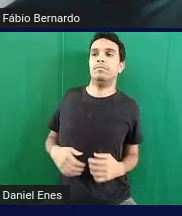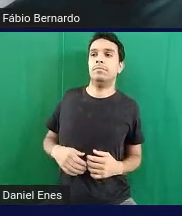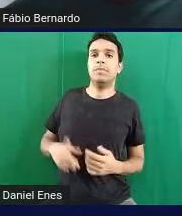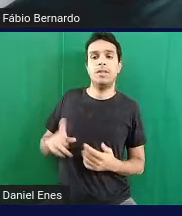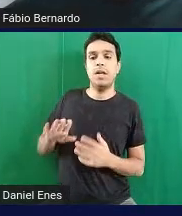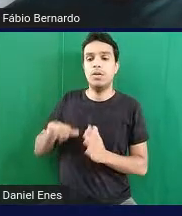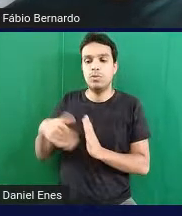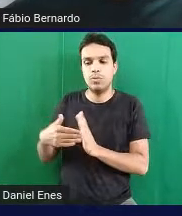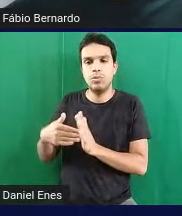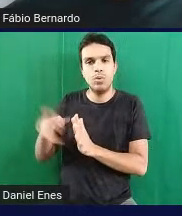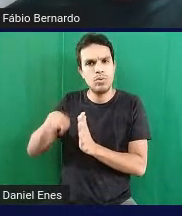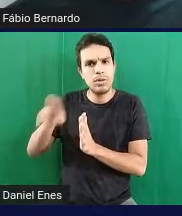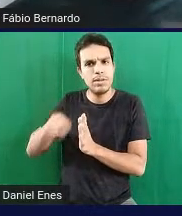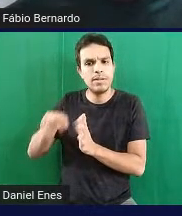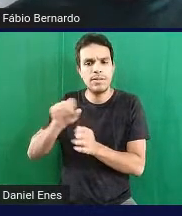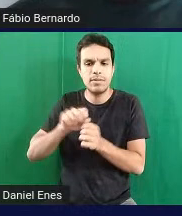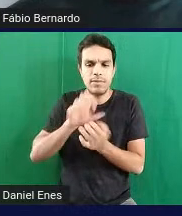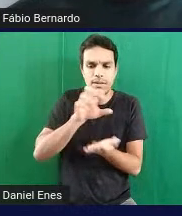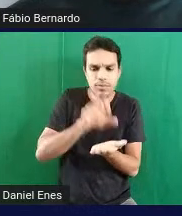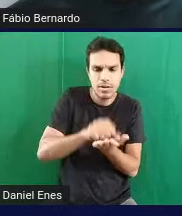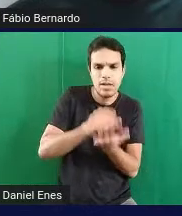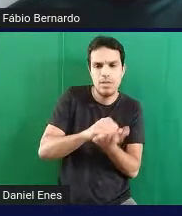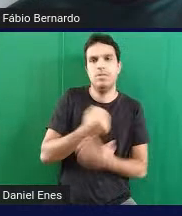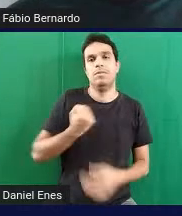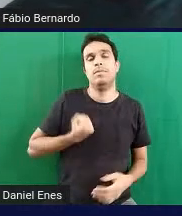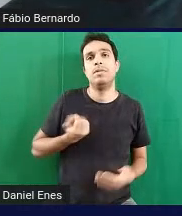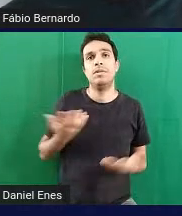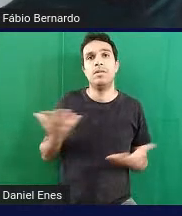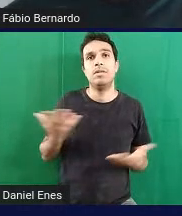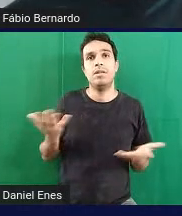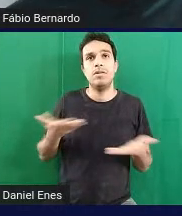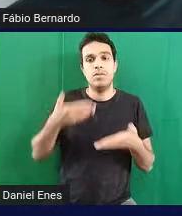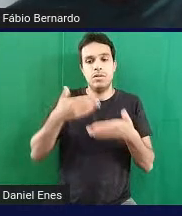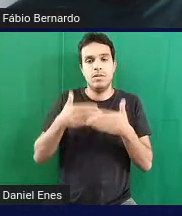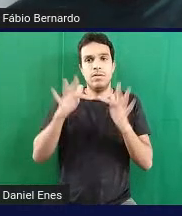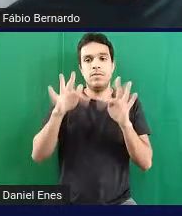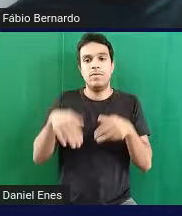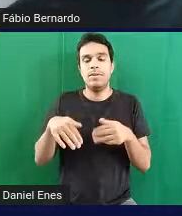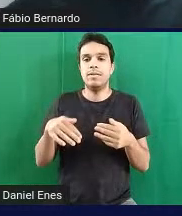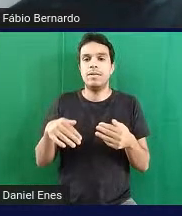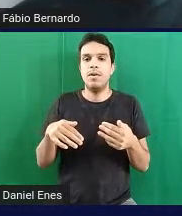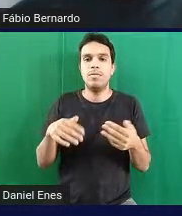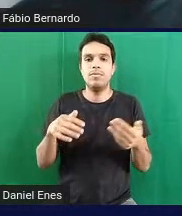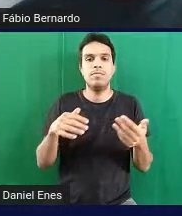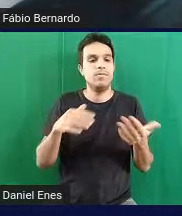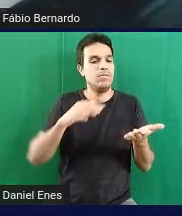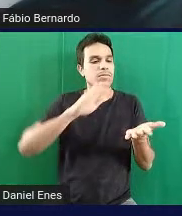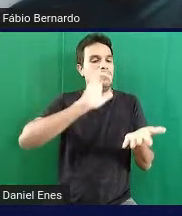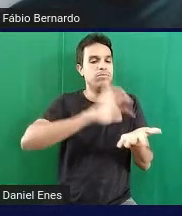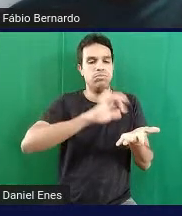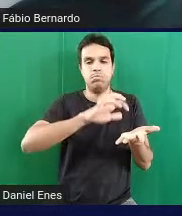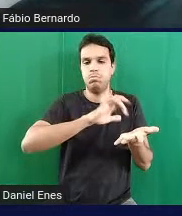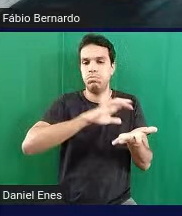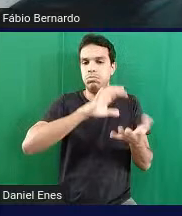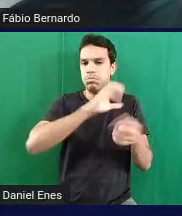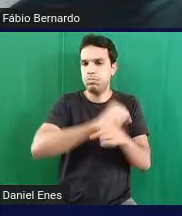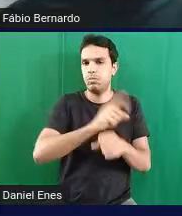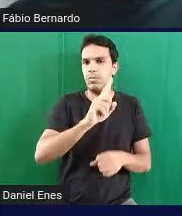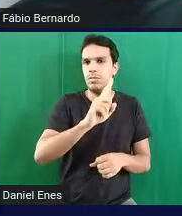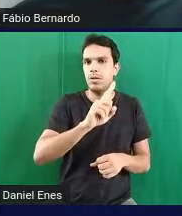registros numéricos tá só pra finalizar não é uma calculadora né porque ele não faz conta sozinho